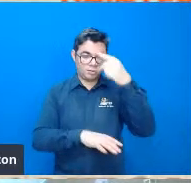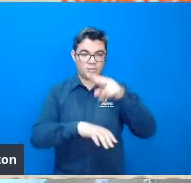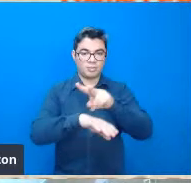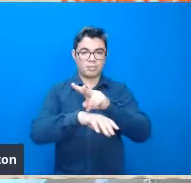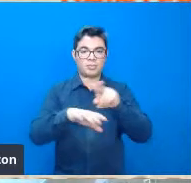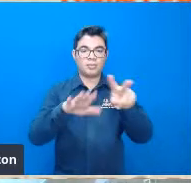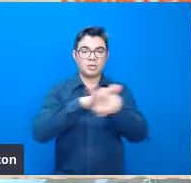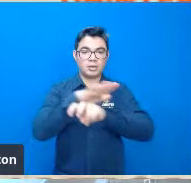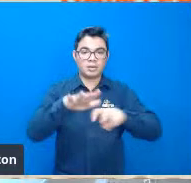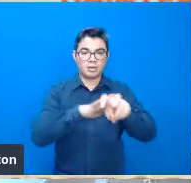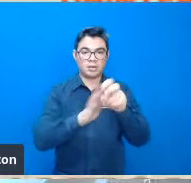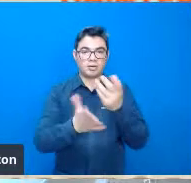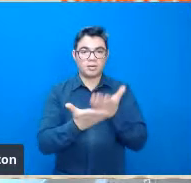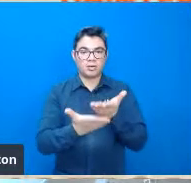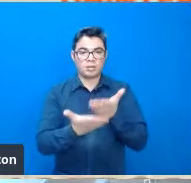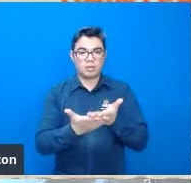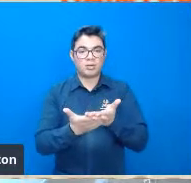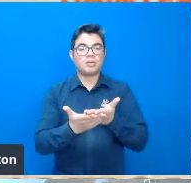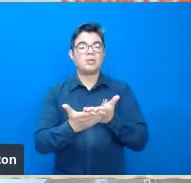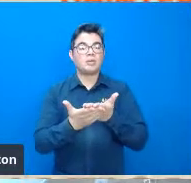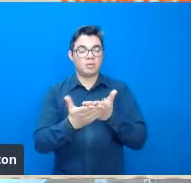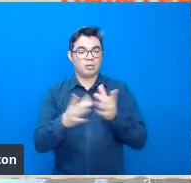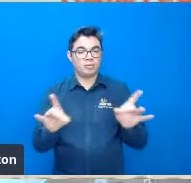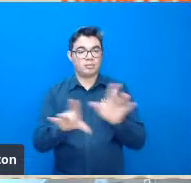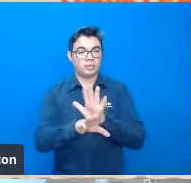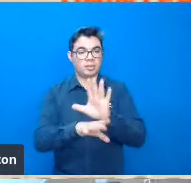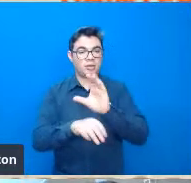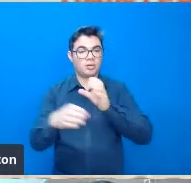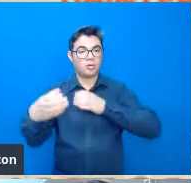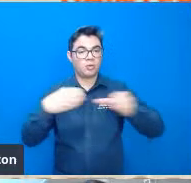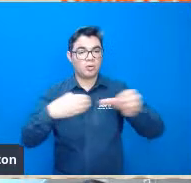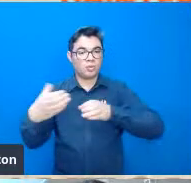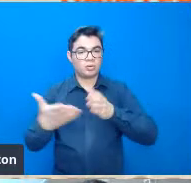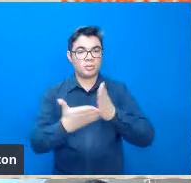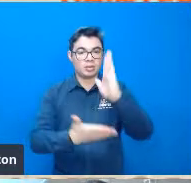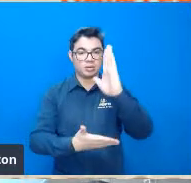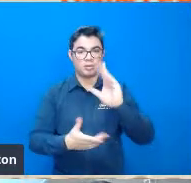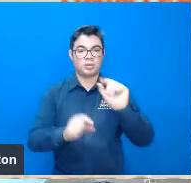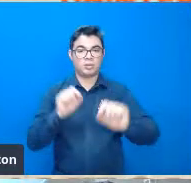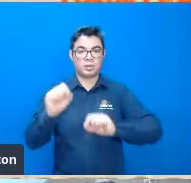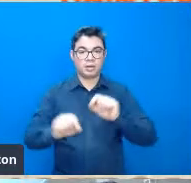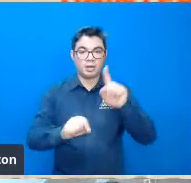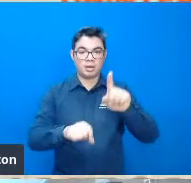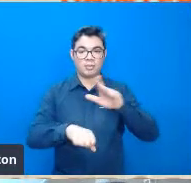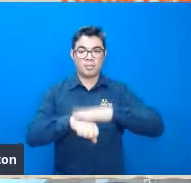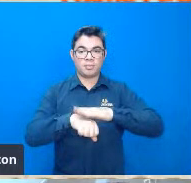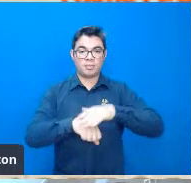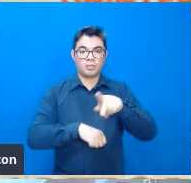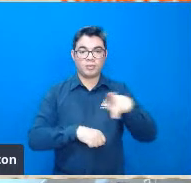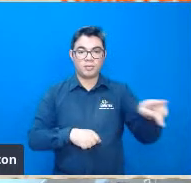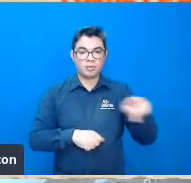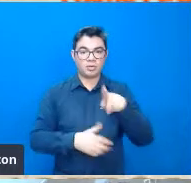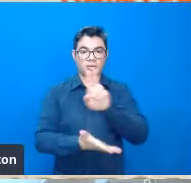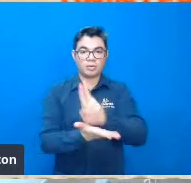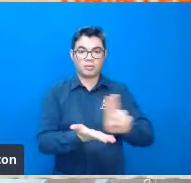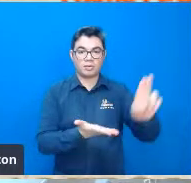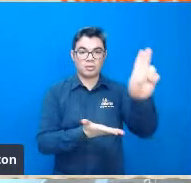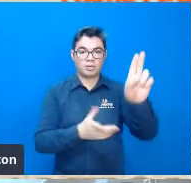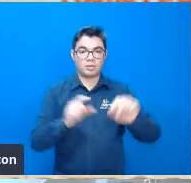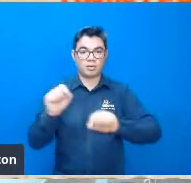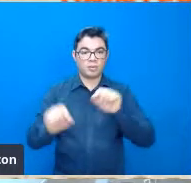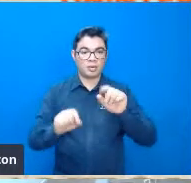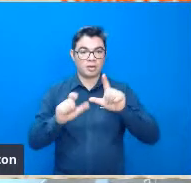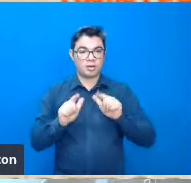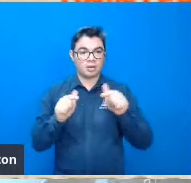eu também gosto de destacar isso porque ele foi um professor universitário que fez questão de manter